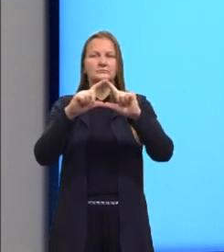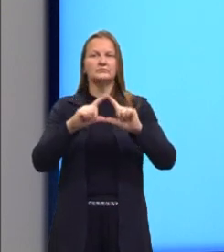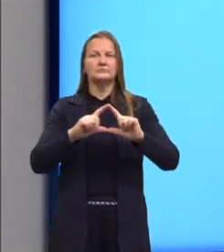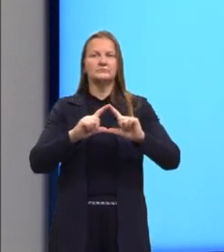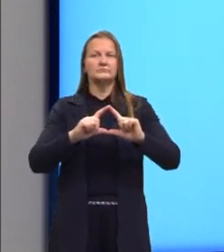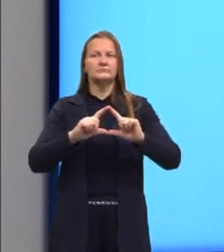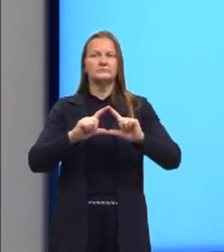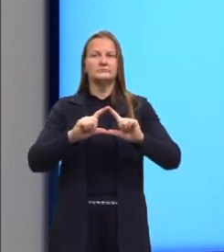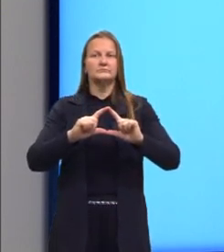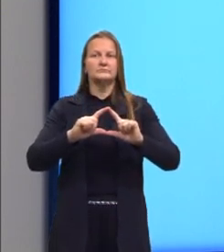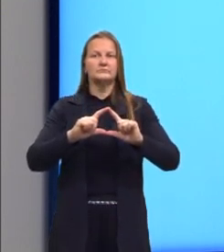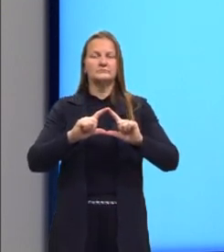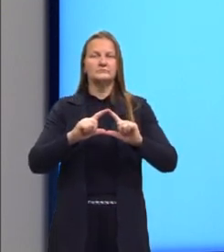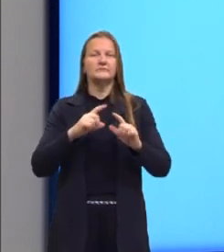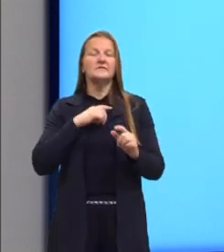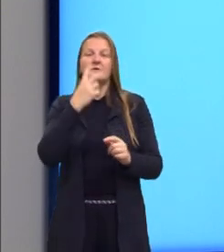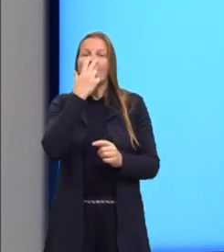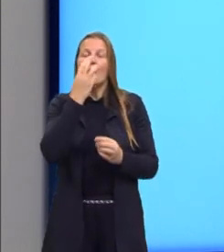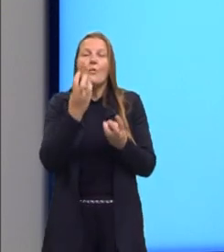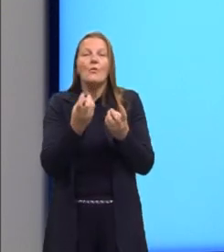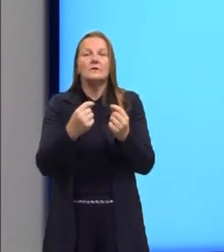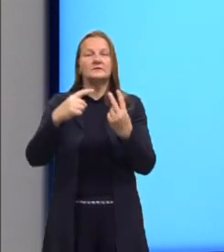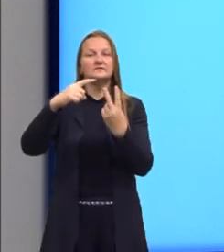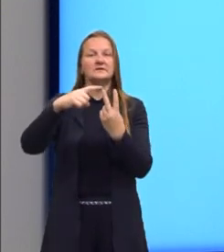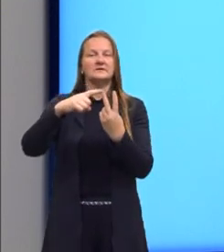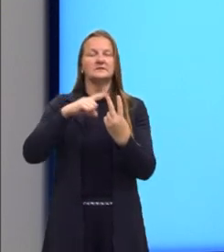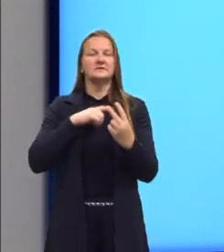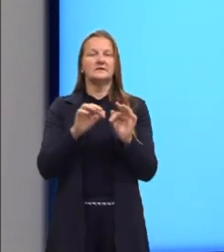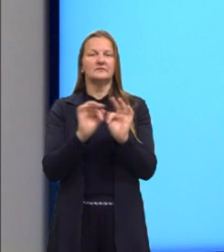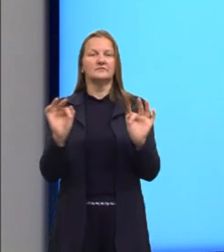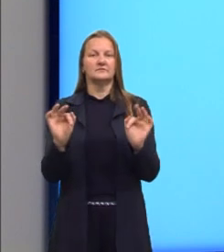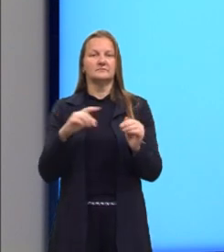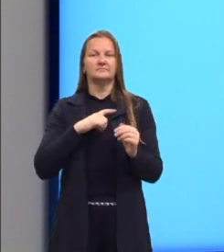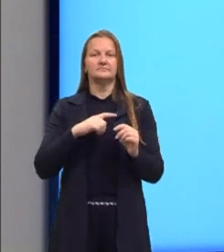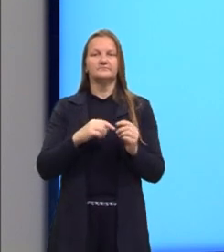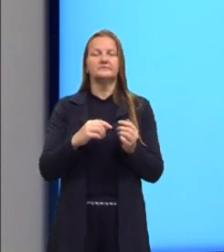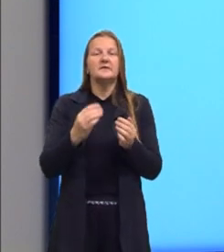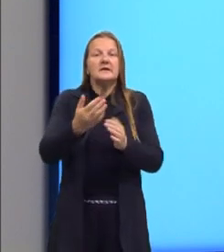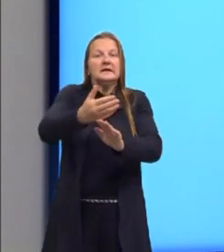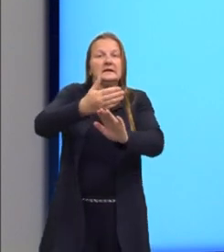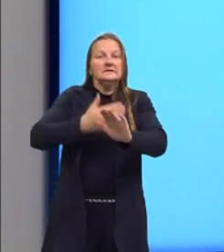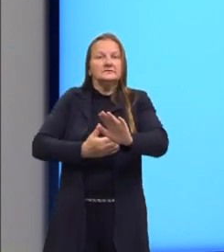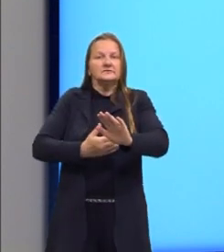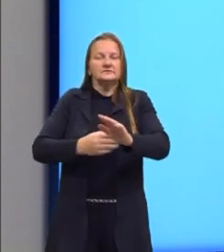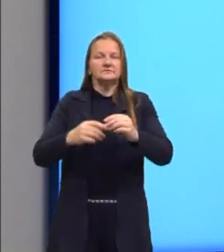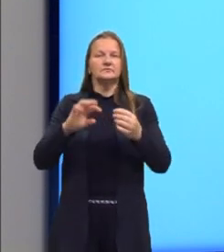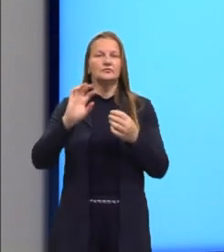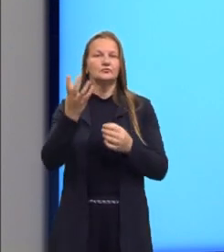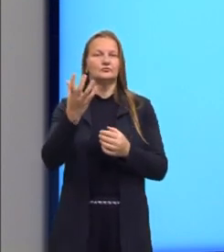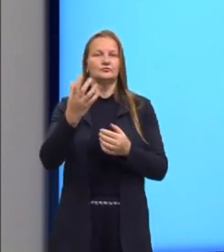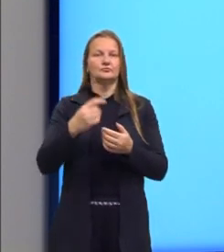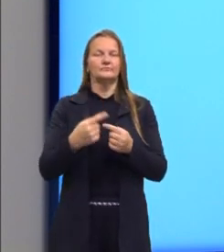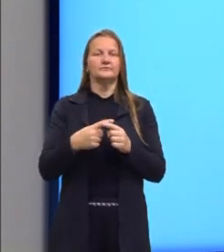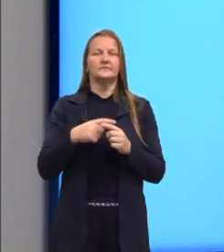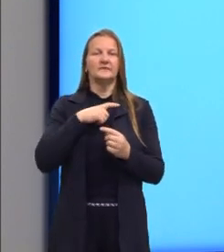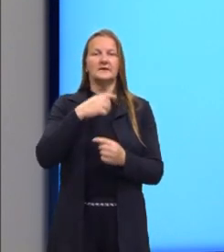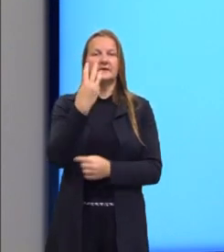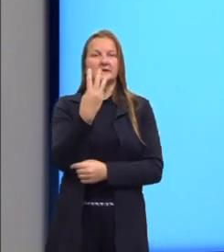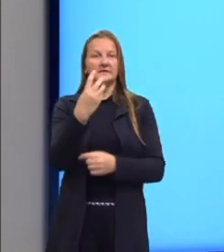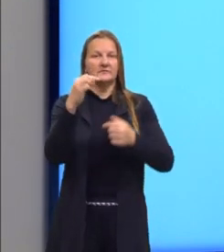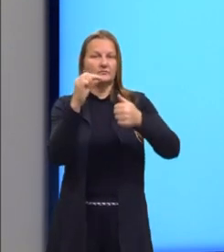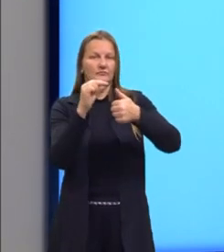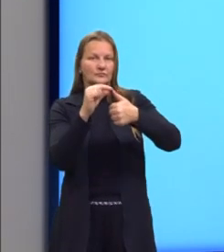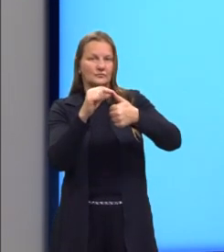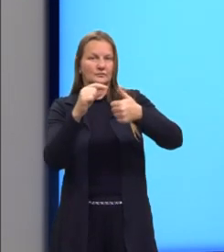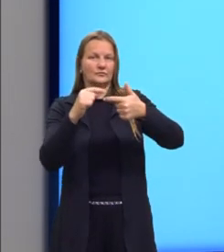nos permitir ali ver quantas raízes a função tem antes mesmo de resolver. Então, nós temos 3 casos.